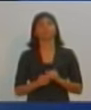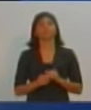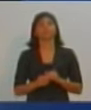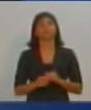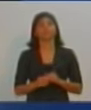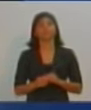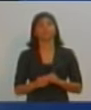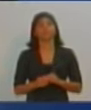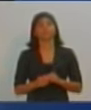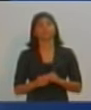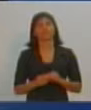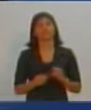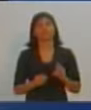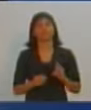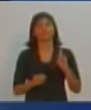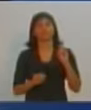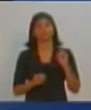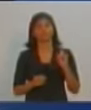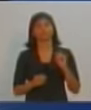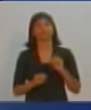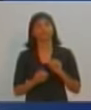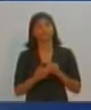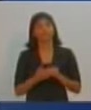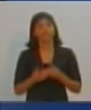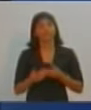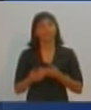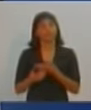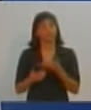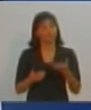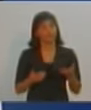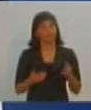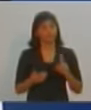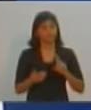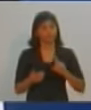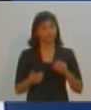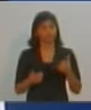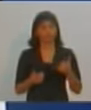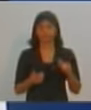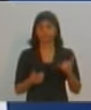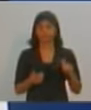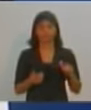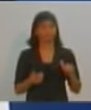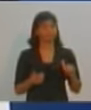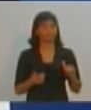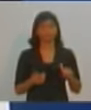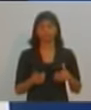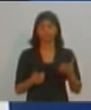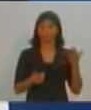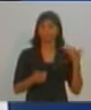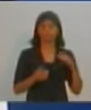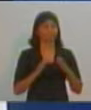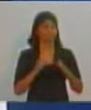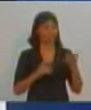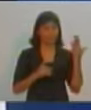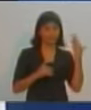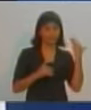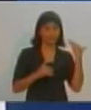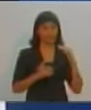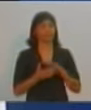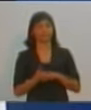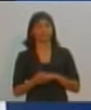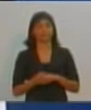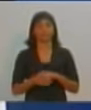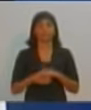Bem, Nakato, queria responder a sua pergunta e dizer que nós não temos nenhum grupo político, não temos nenhuma empresa por trás de nós, não temos ninguém